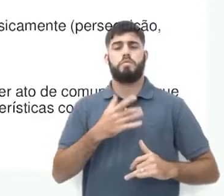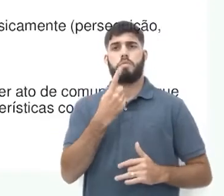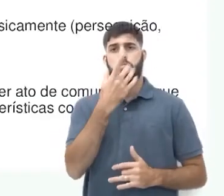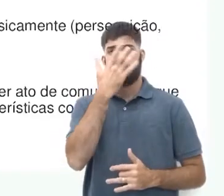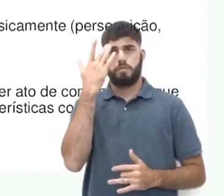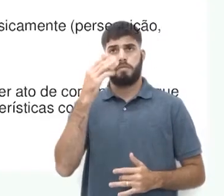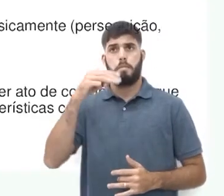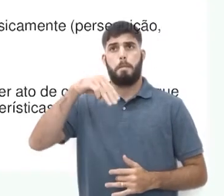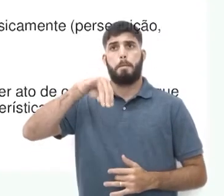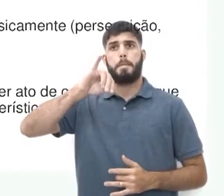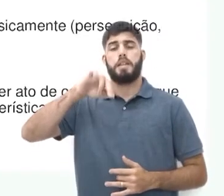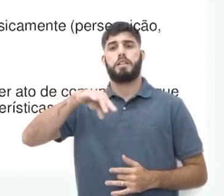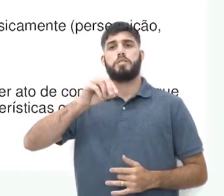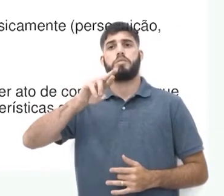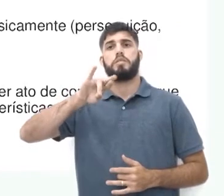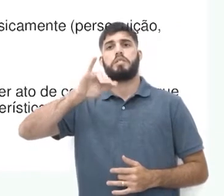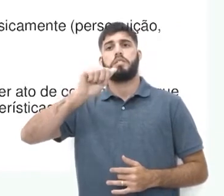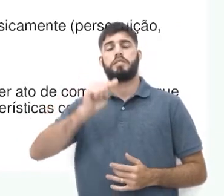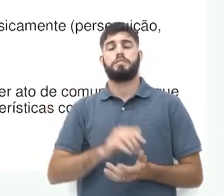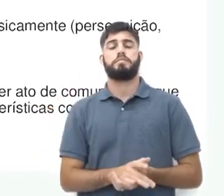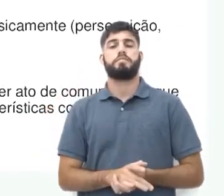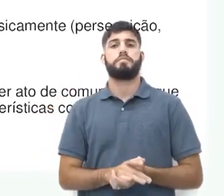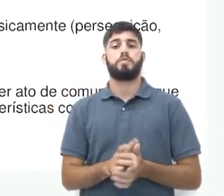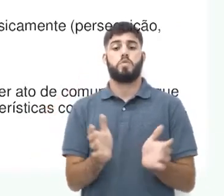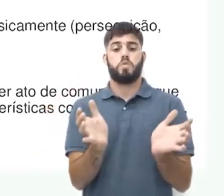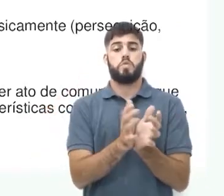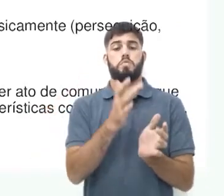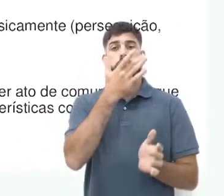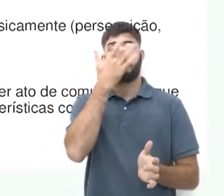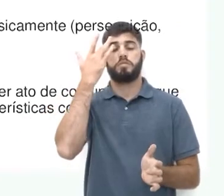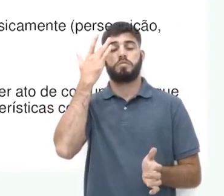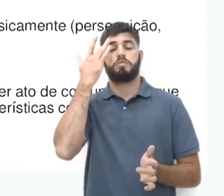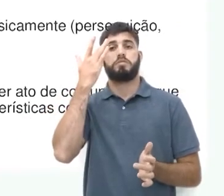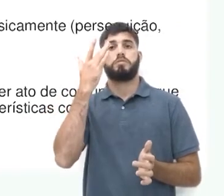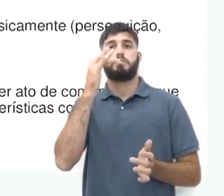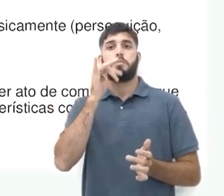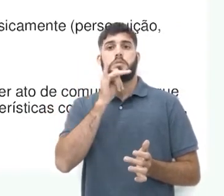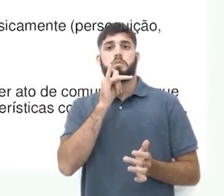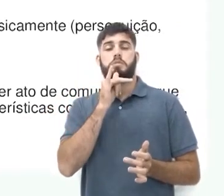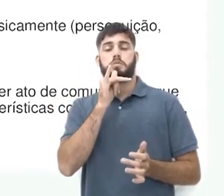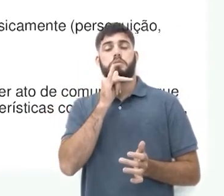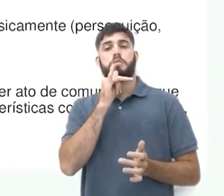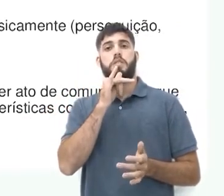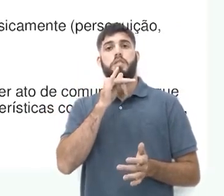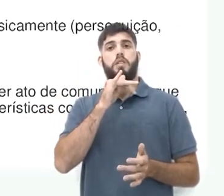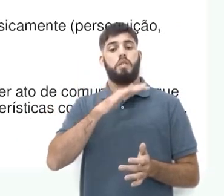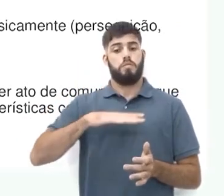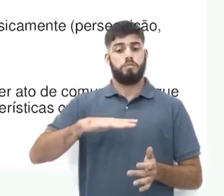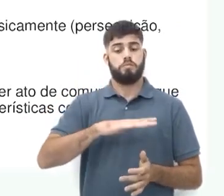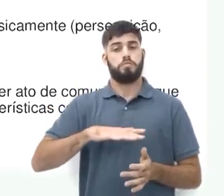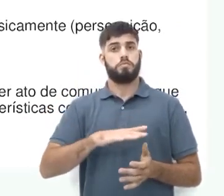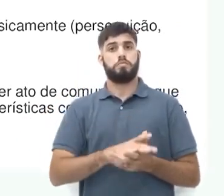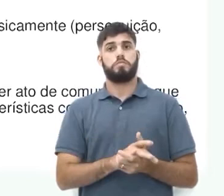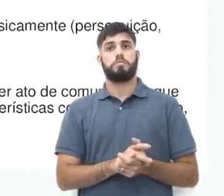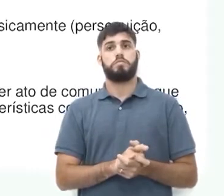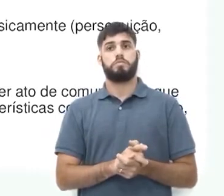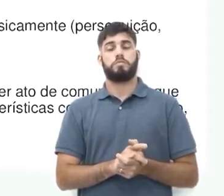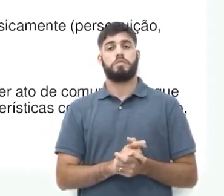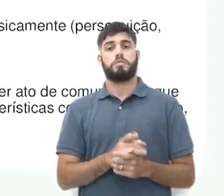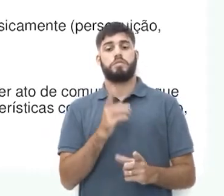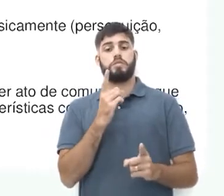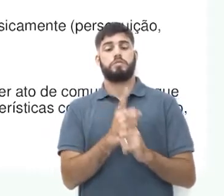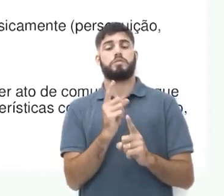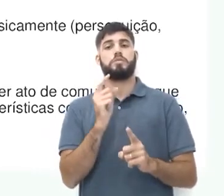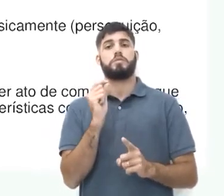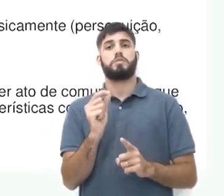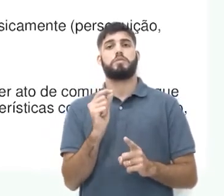Minoria é um grupo de pessoas que, de algum modo e em algum setor das relações sociais, se encontram